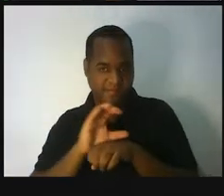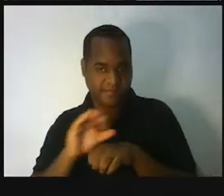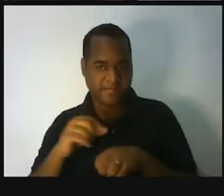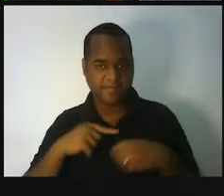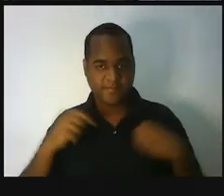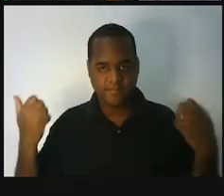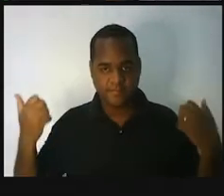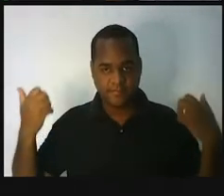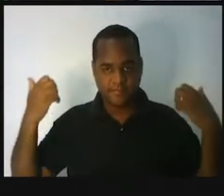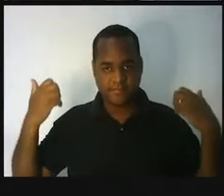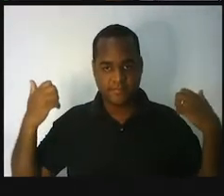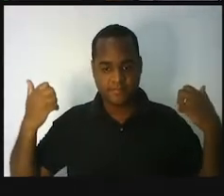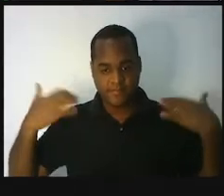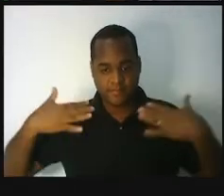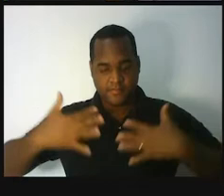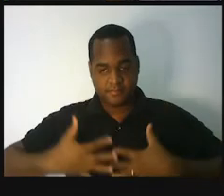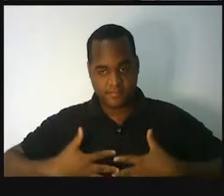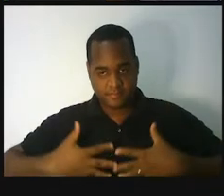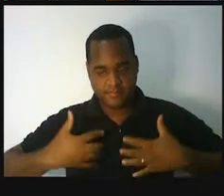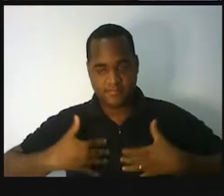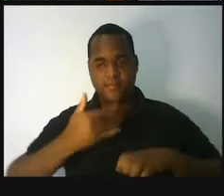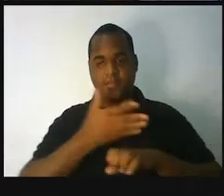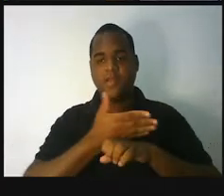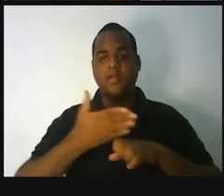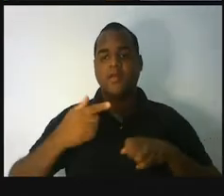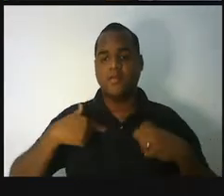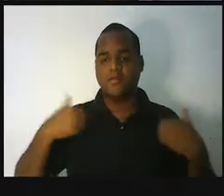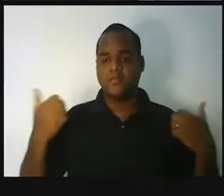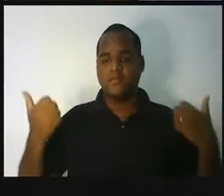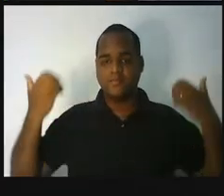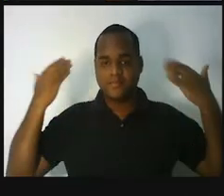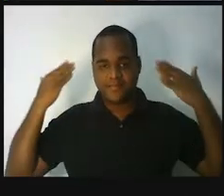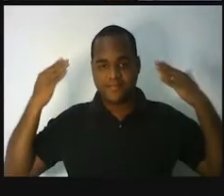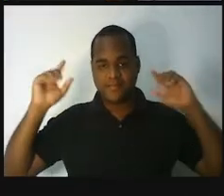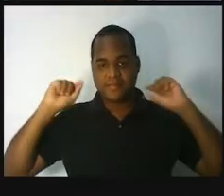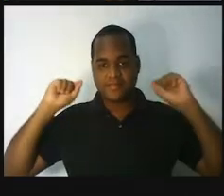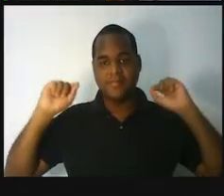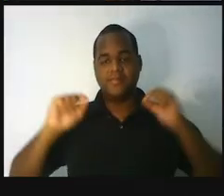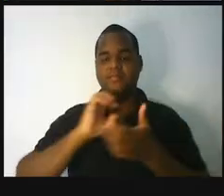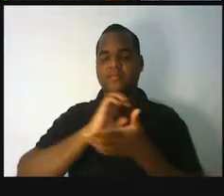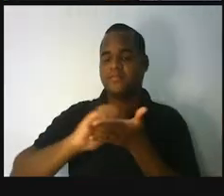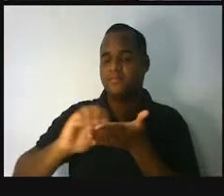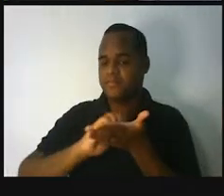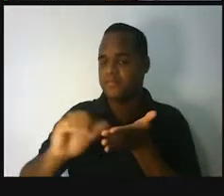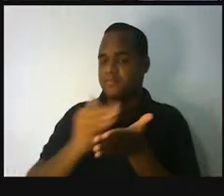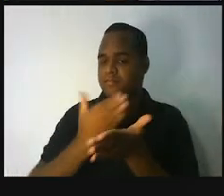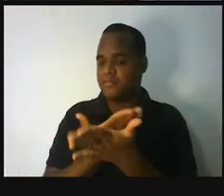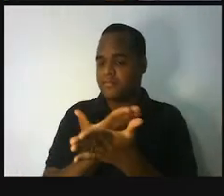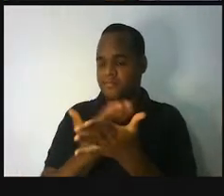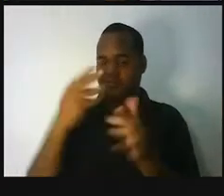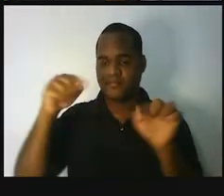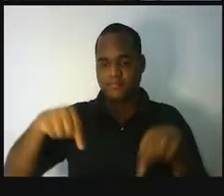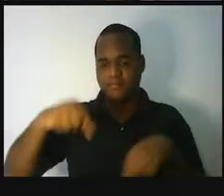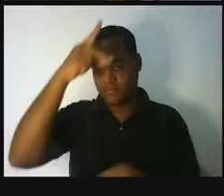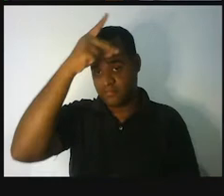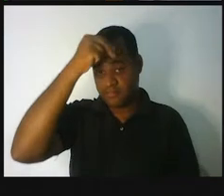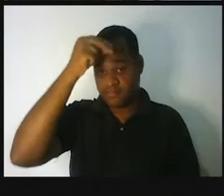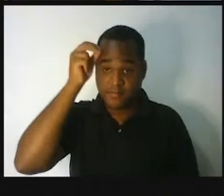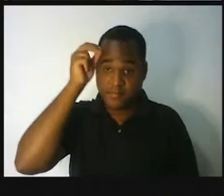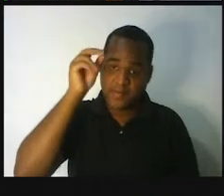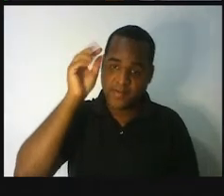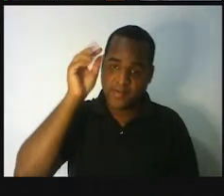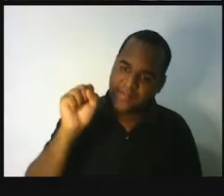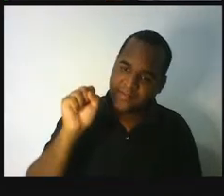cima um jaleco branco e atrás de mim um cartaz da Secretaria Municipal de Educação do município de